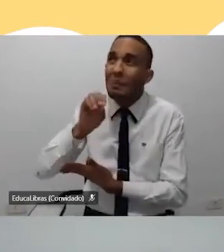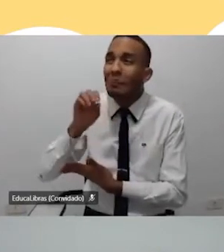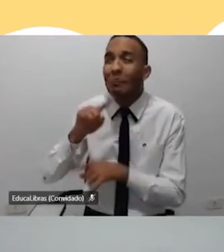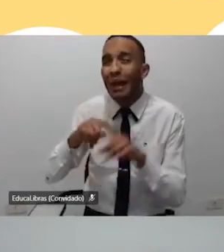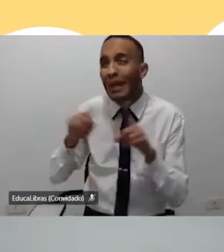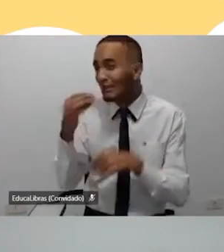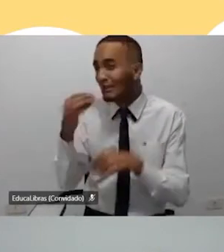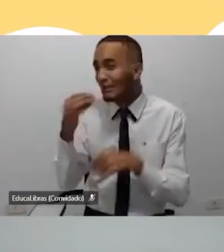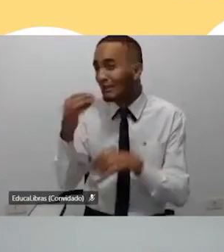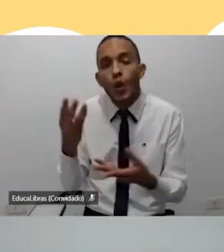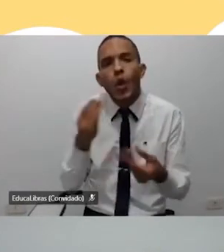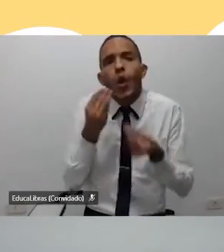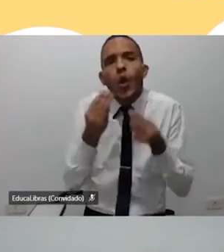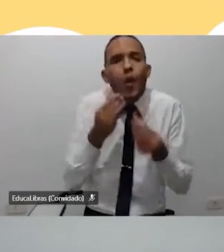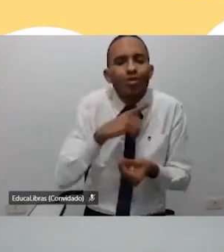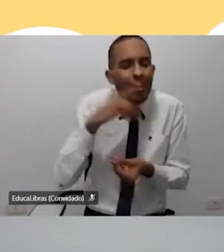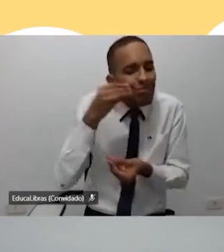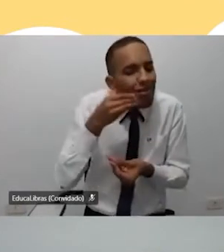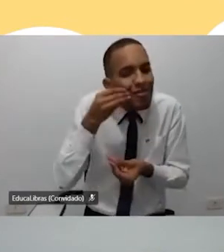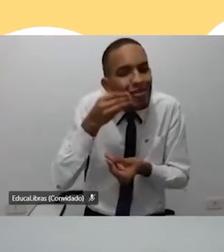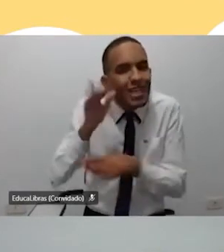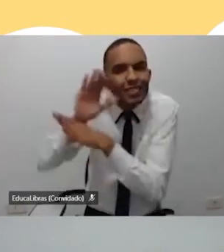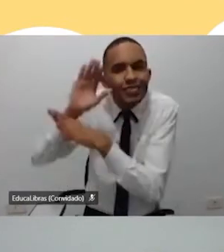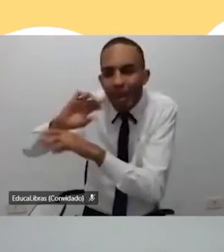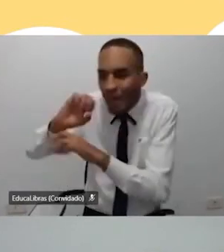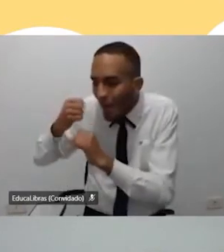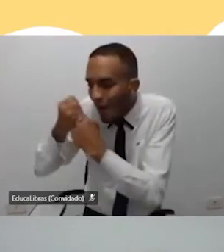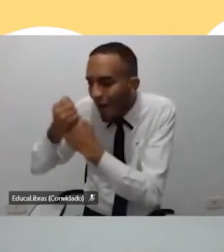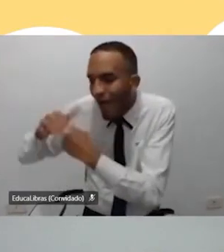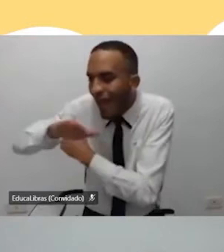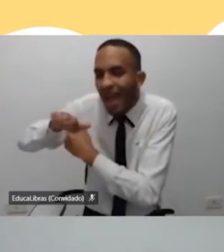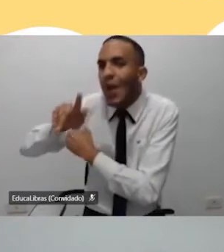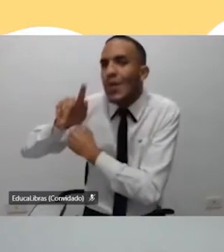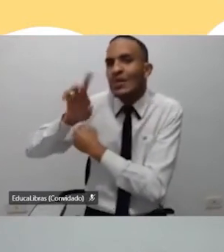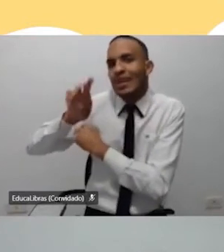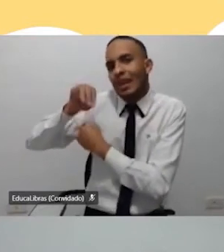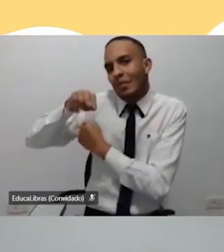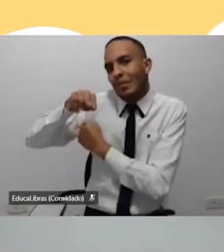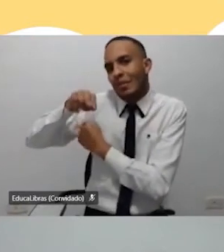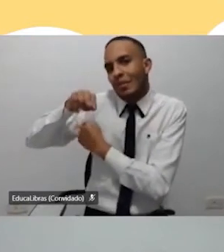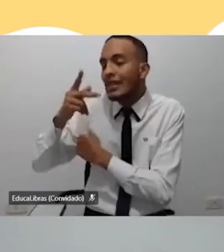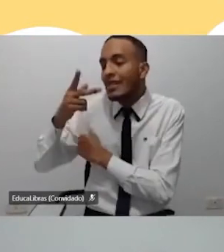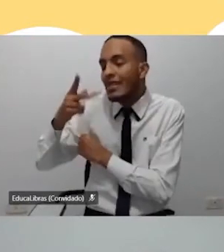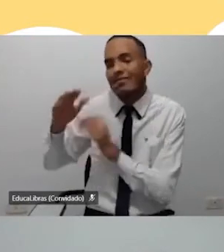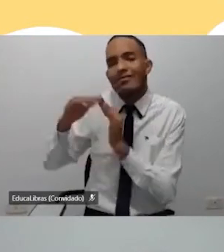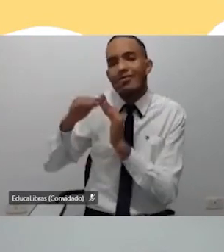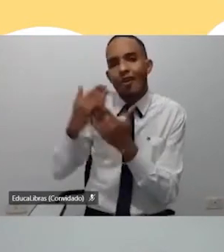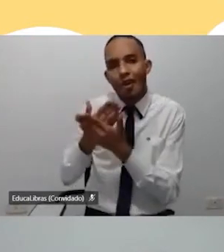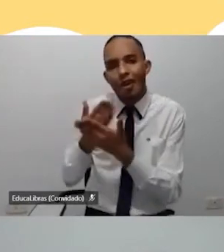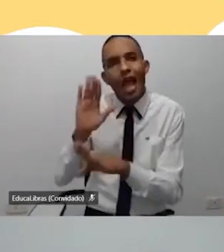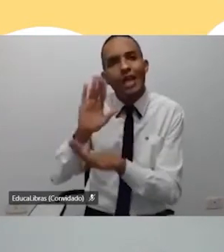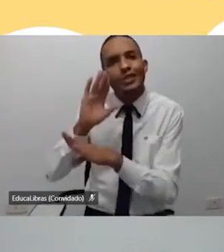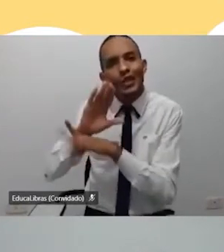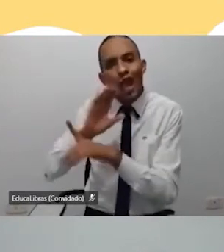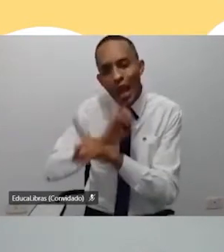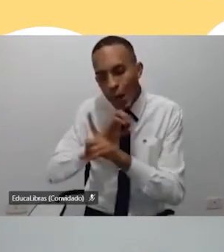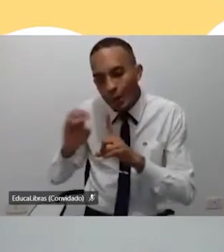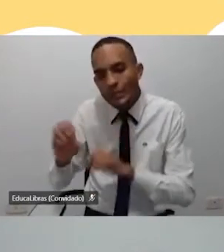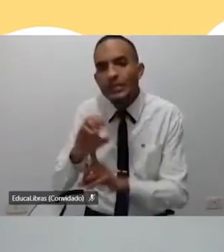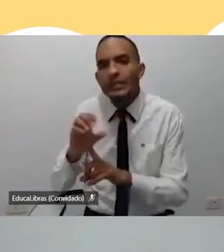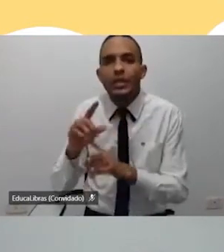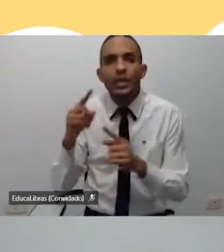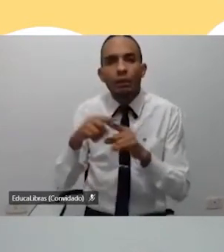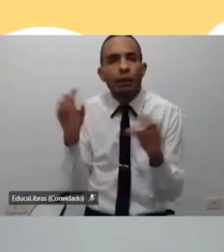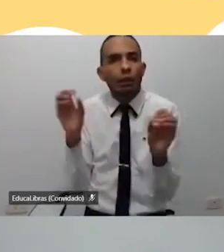e como eu pude trazer isso para fortalecer esse grêmio na escola, esse grêmio dessa escola, trazer a comunidade, já que eles tinham zero